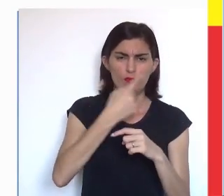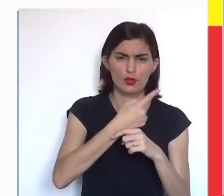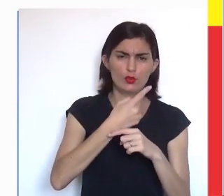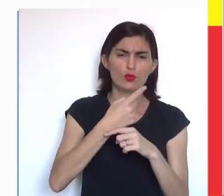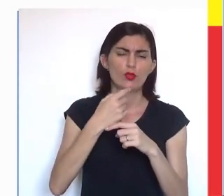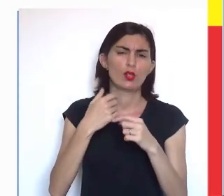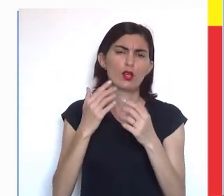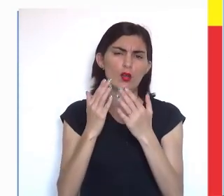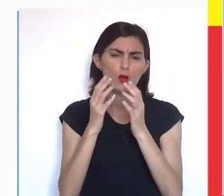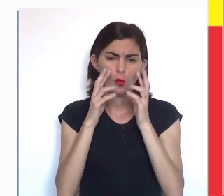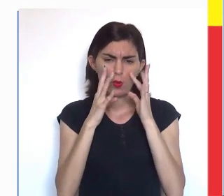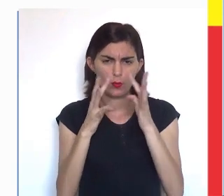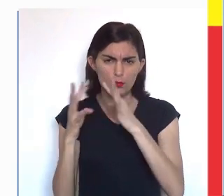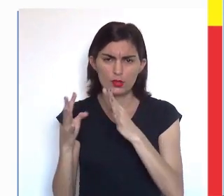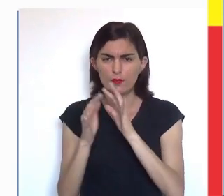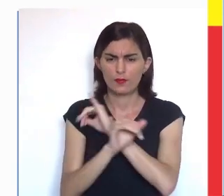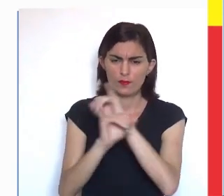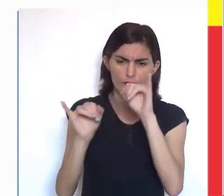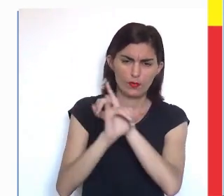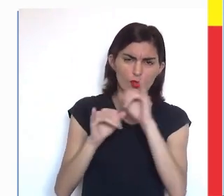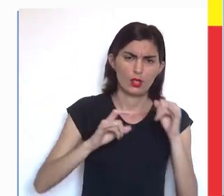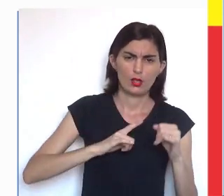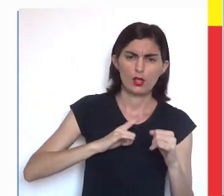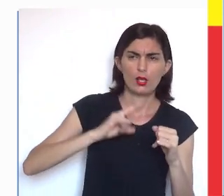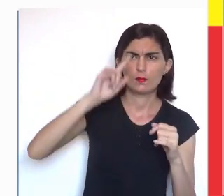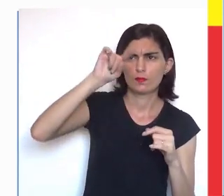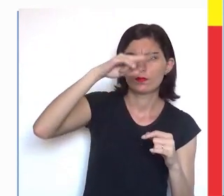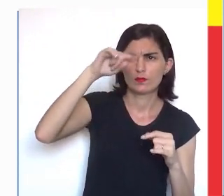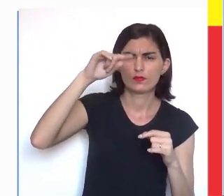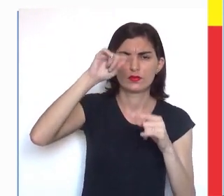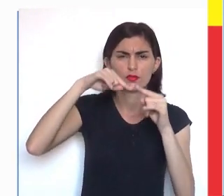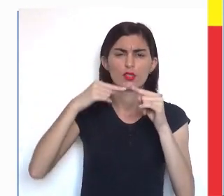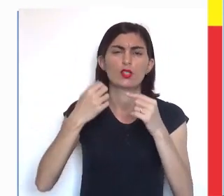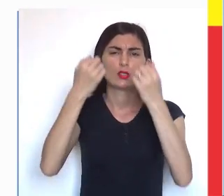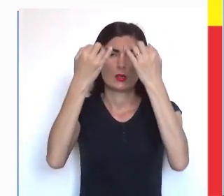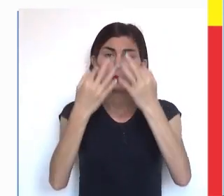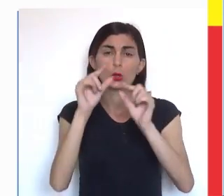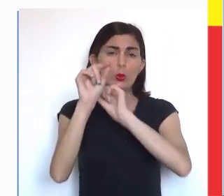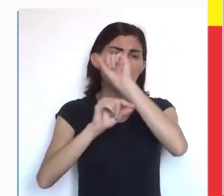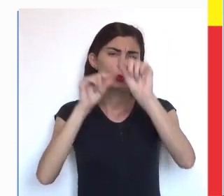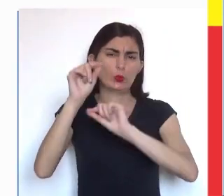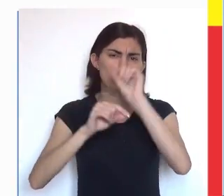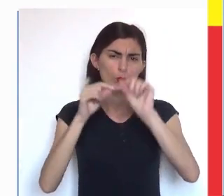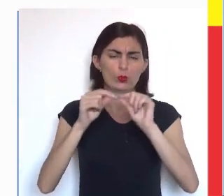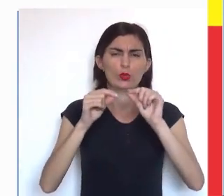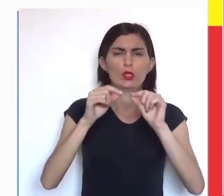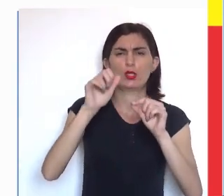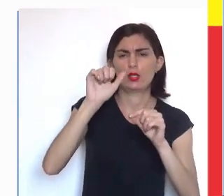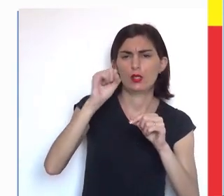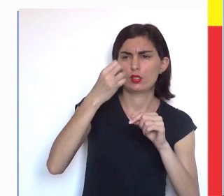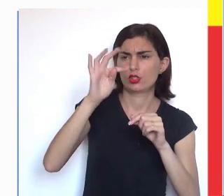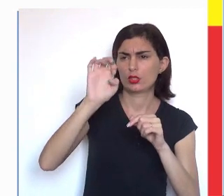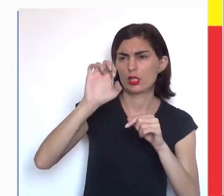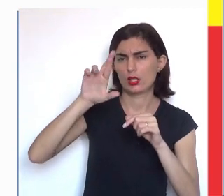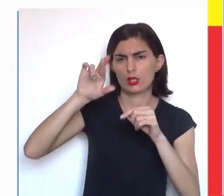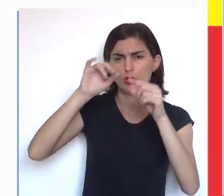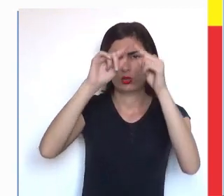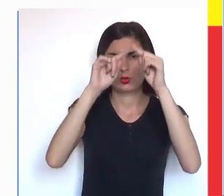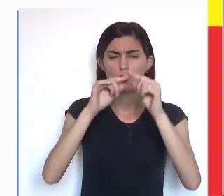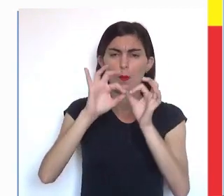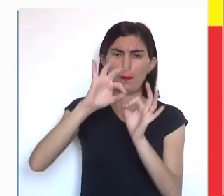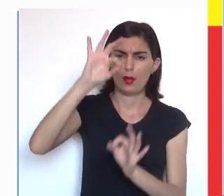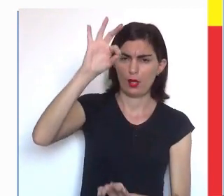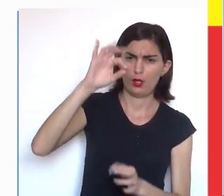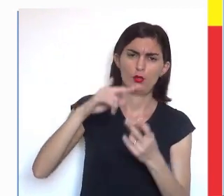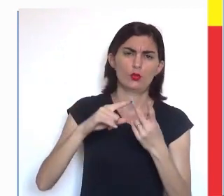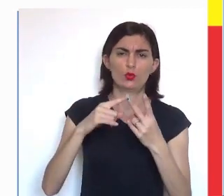em alguma parte da informação que vai ter lá, dizendo o que é. Então, o primeiro asterístico, a informação está